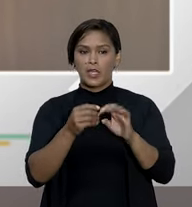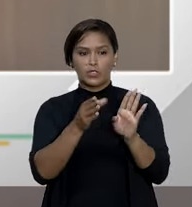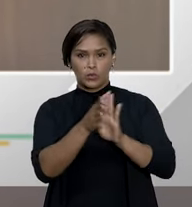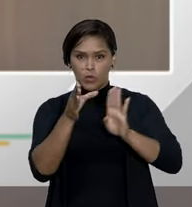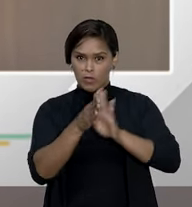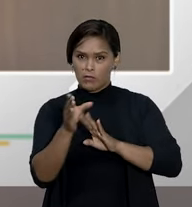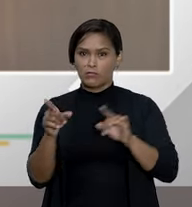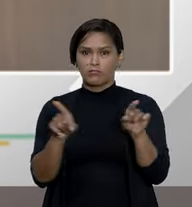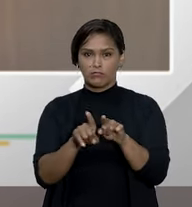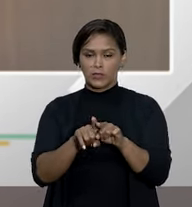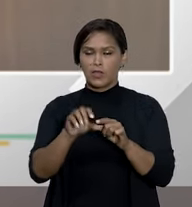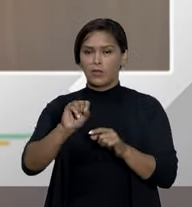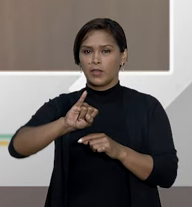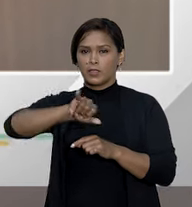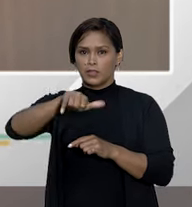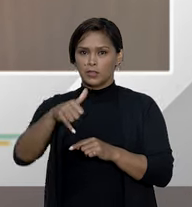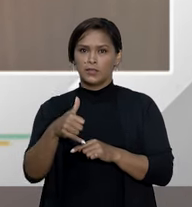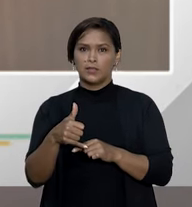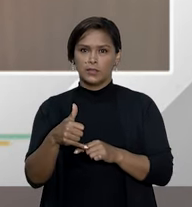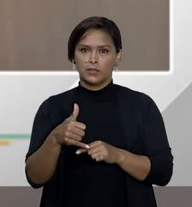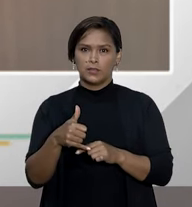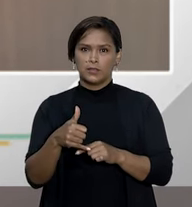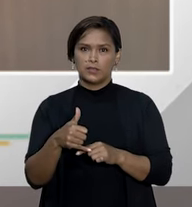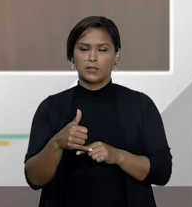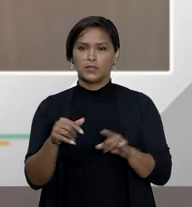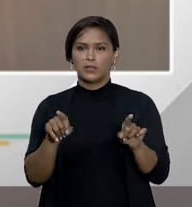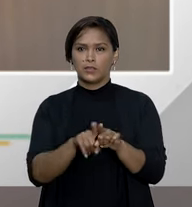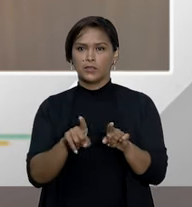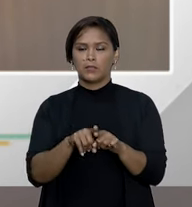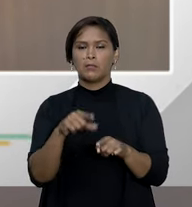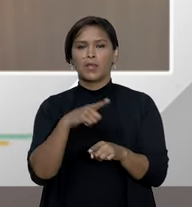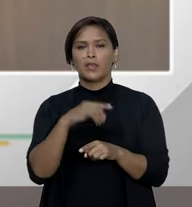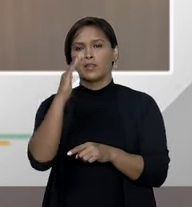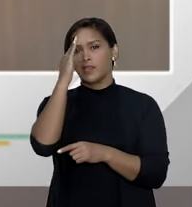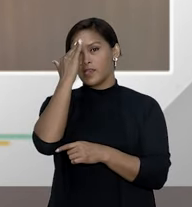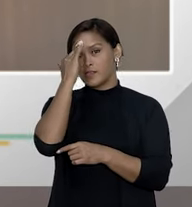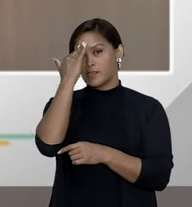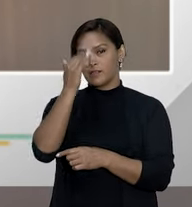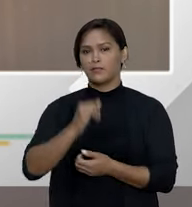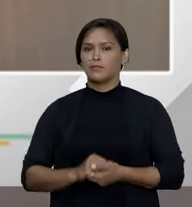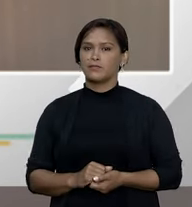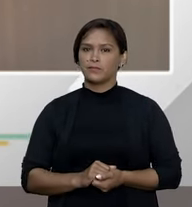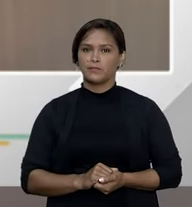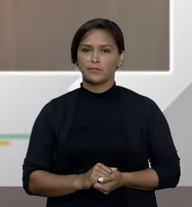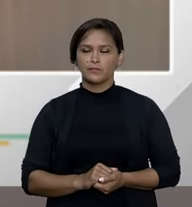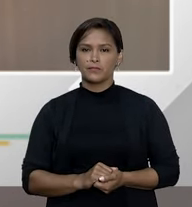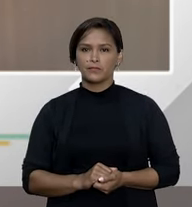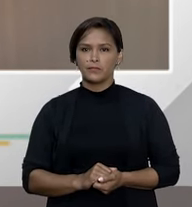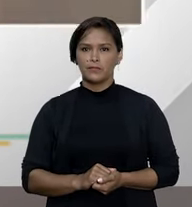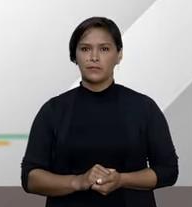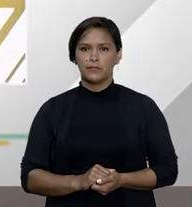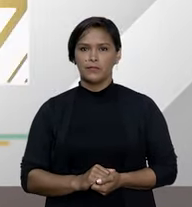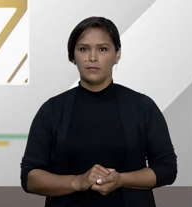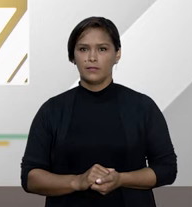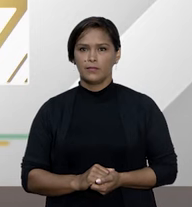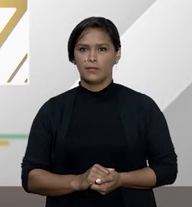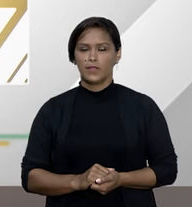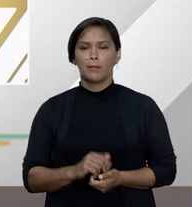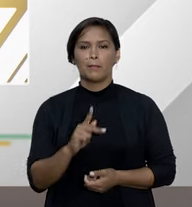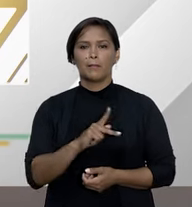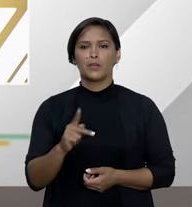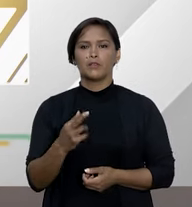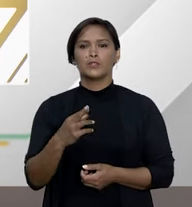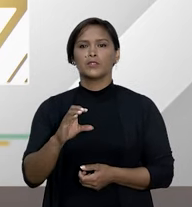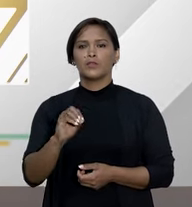o superior também tem esse entendimento professor